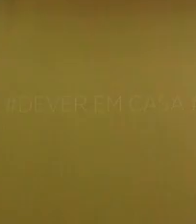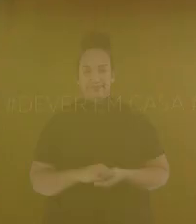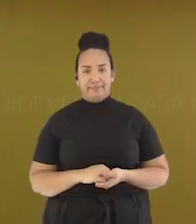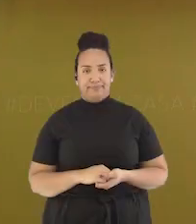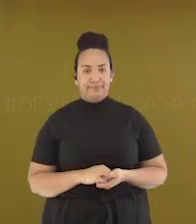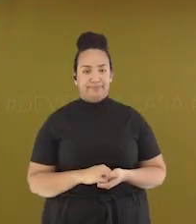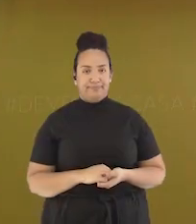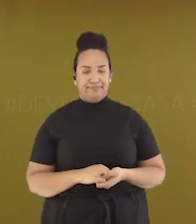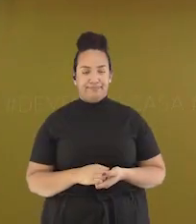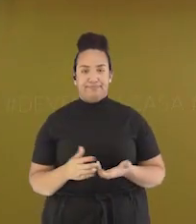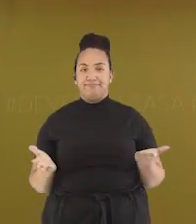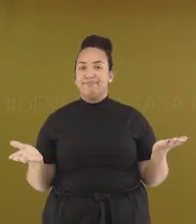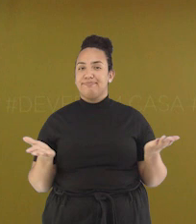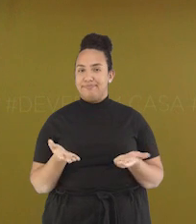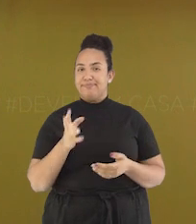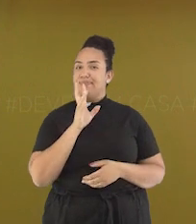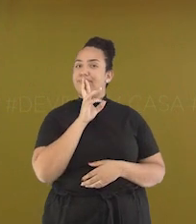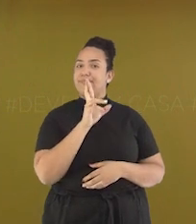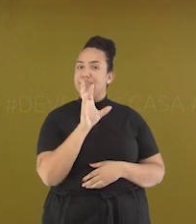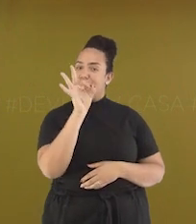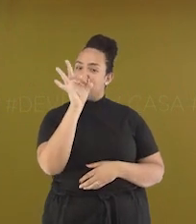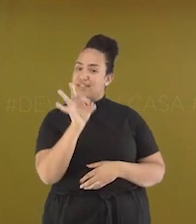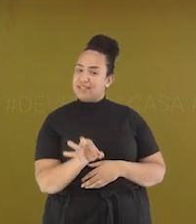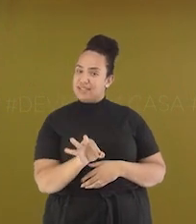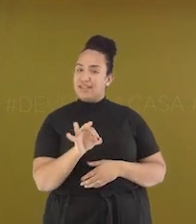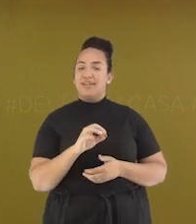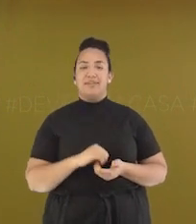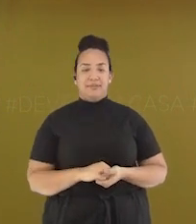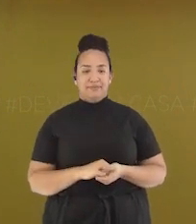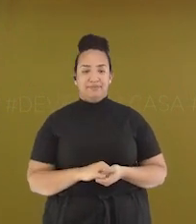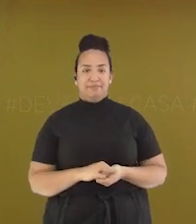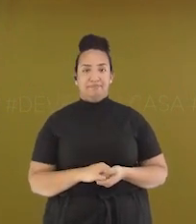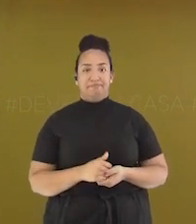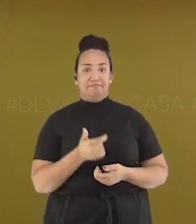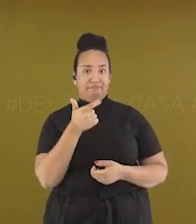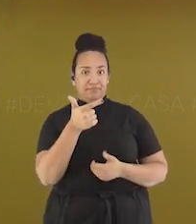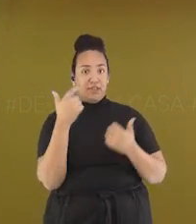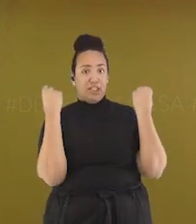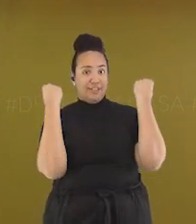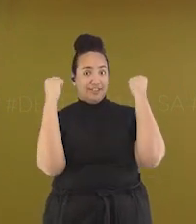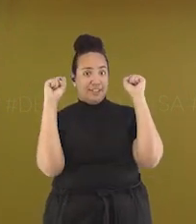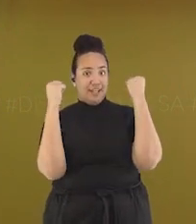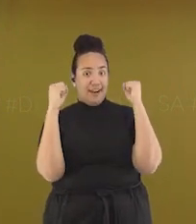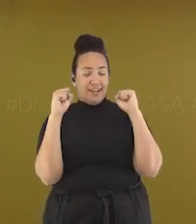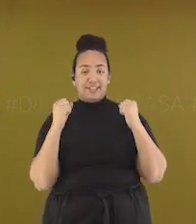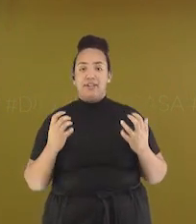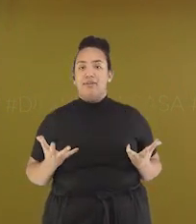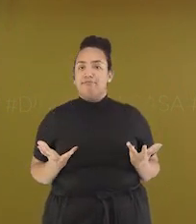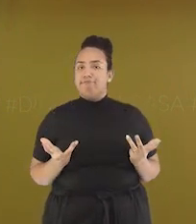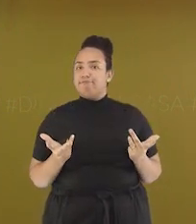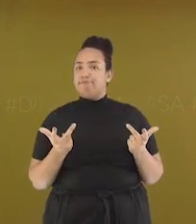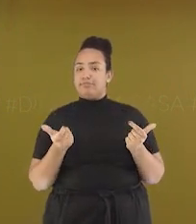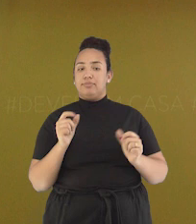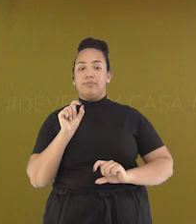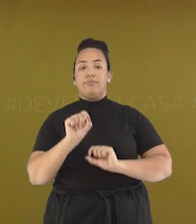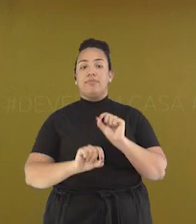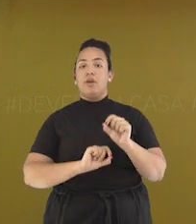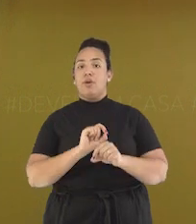Vamos para a nossa resposta As palavras ginástica e fantástico São